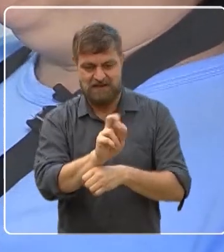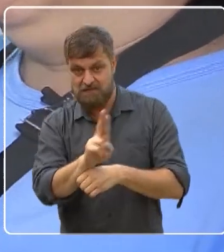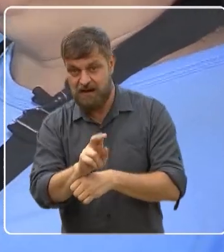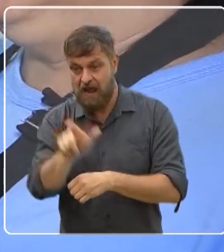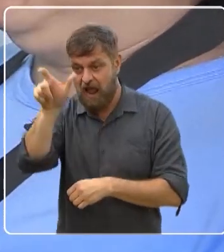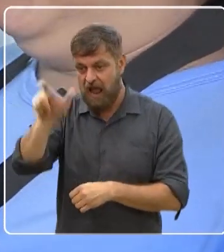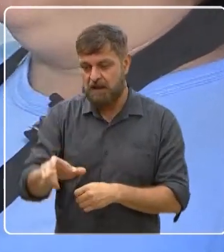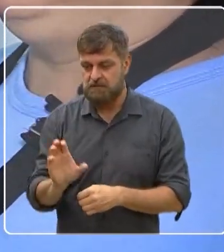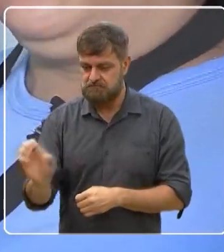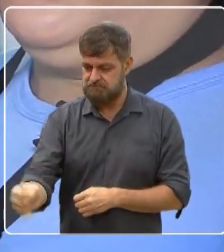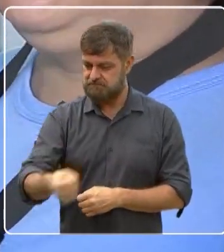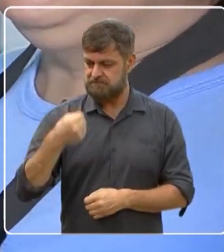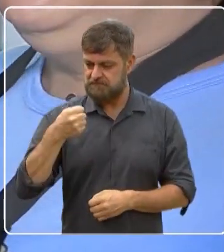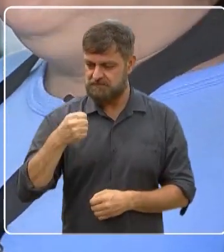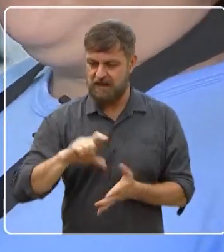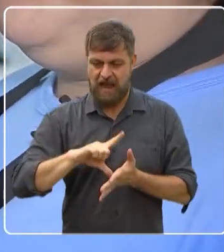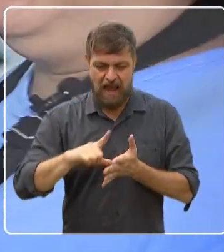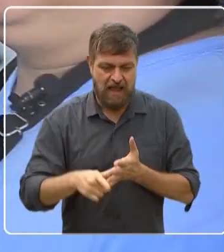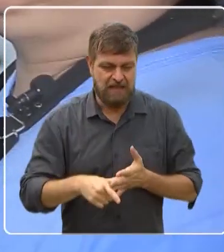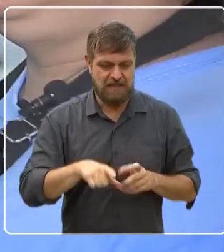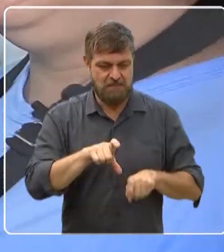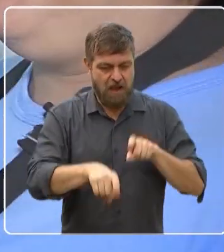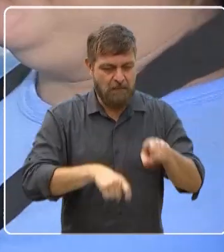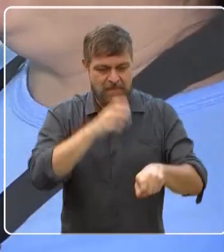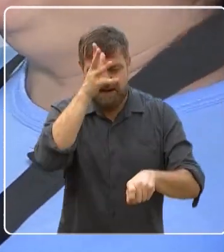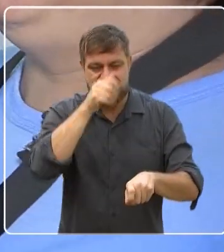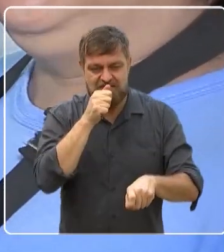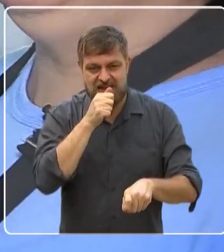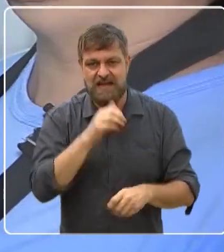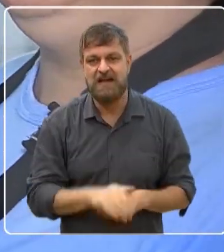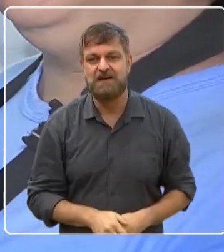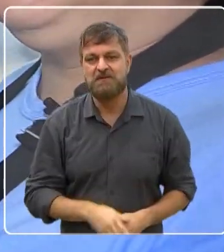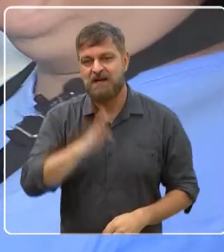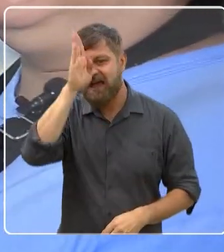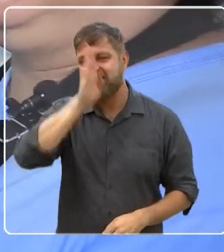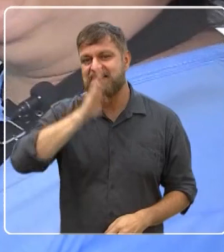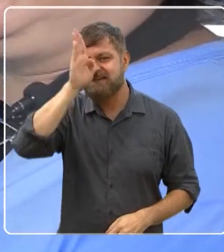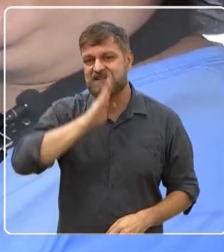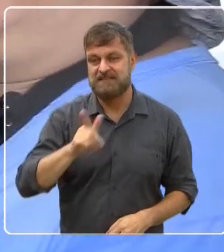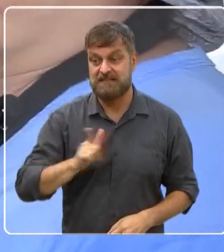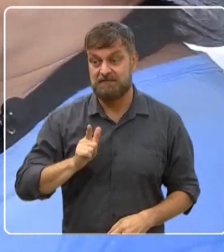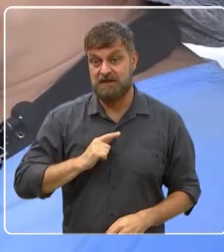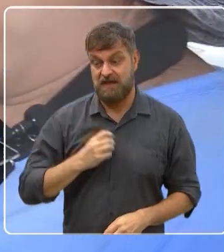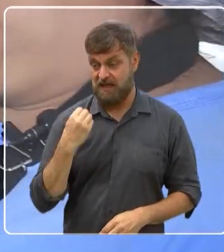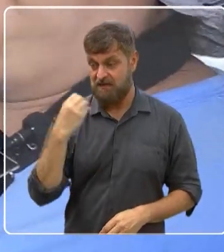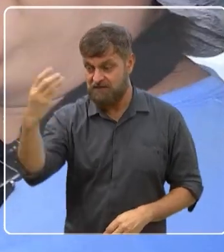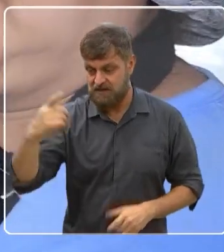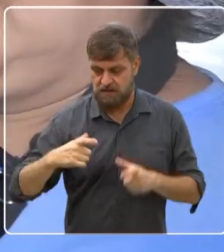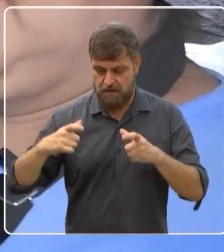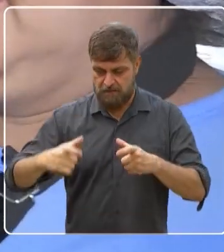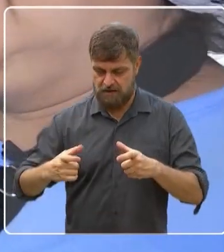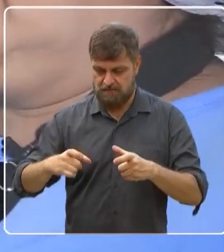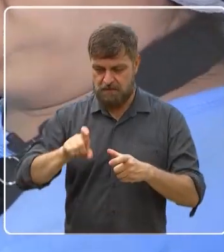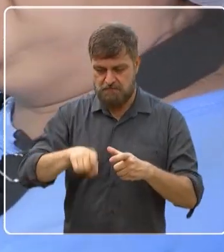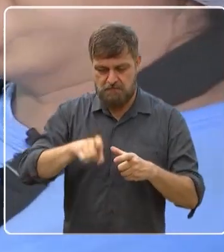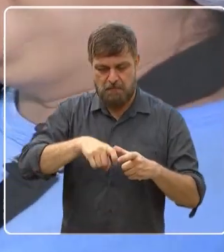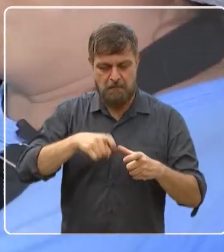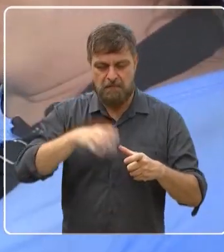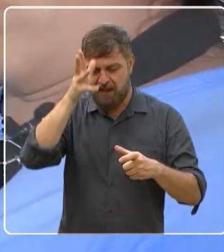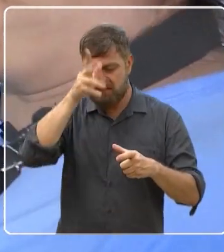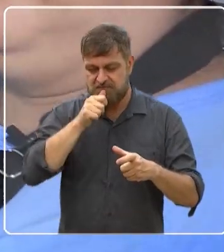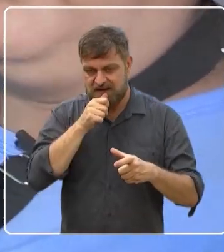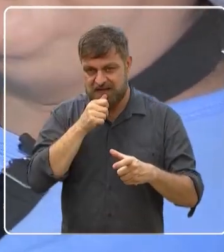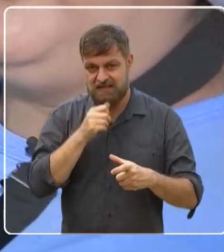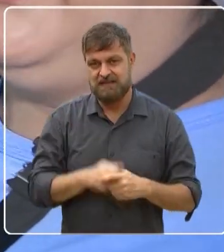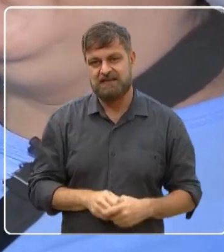bebida, eles pegam e se servem à vontade. E pra viagem a gente trabalha com a marmita, que é 7 reais pra viagem. Então não é